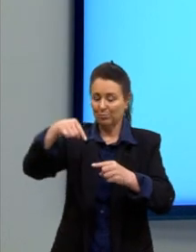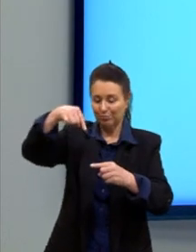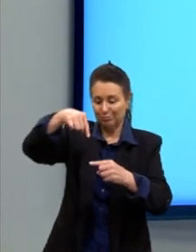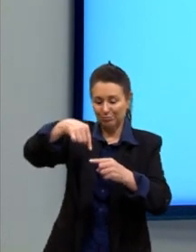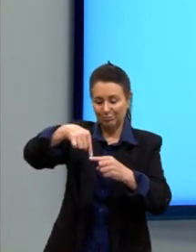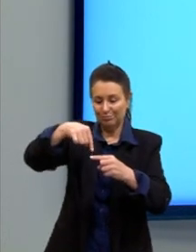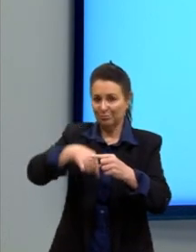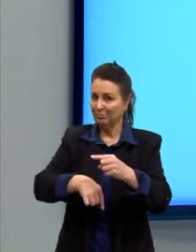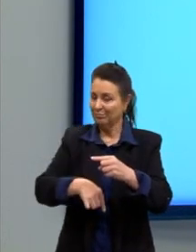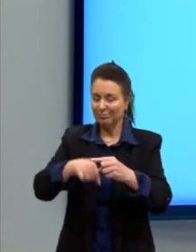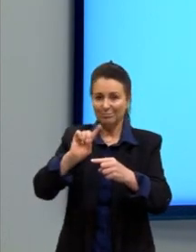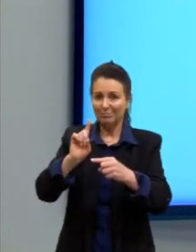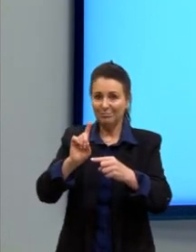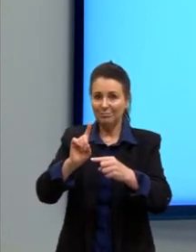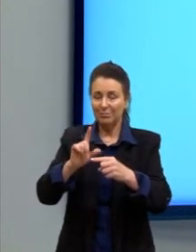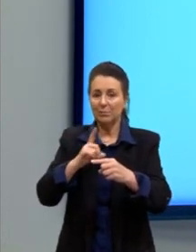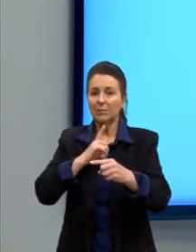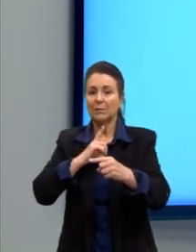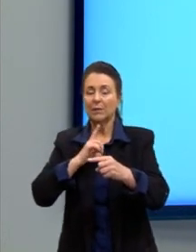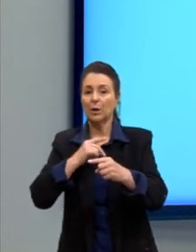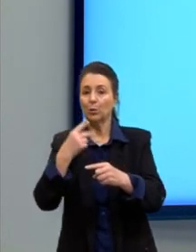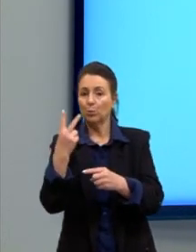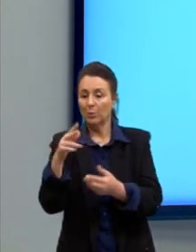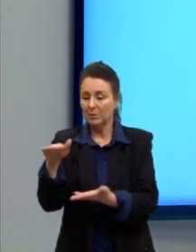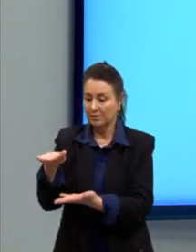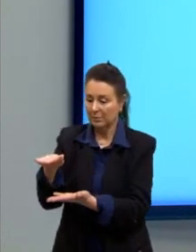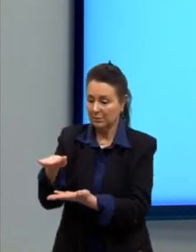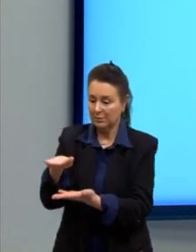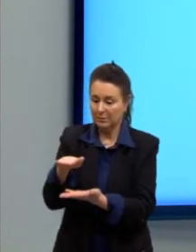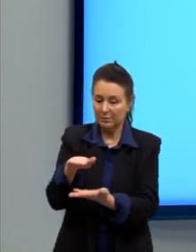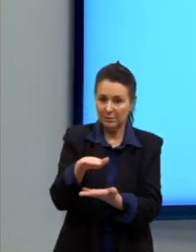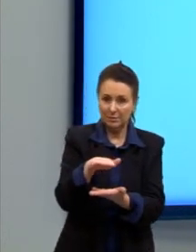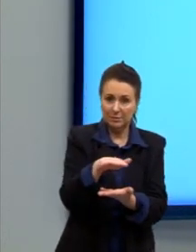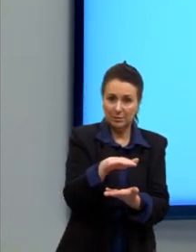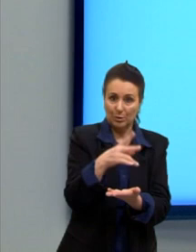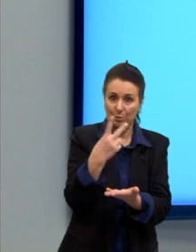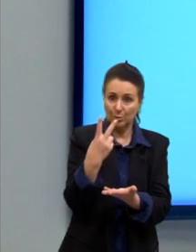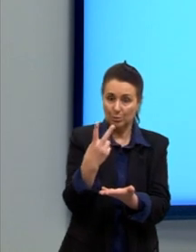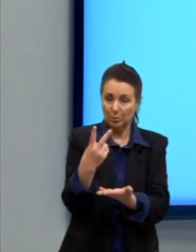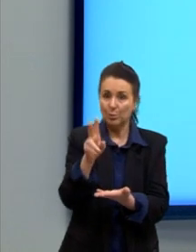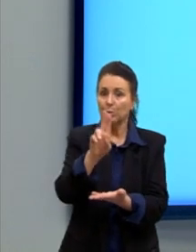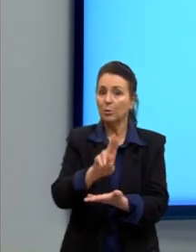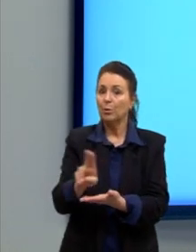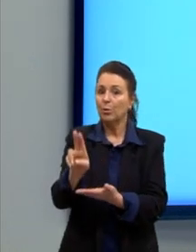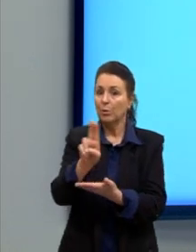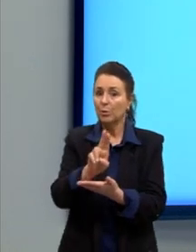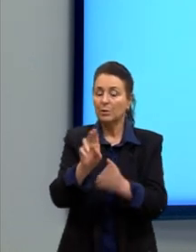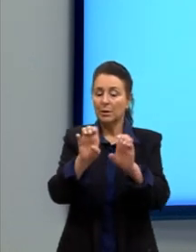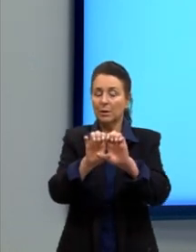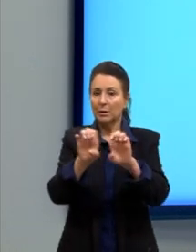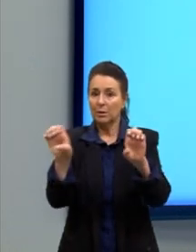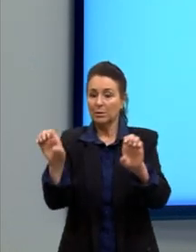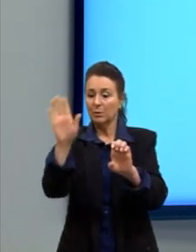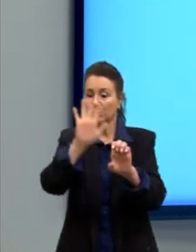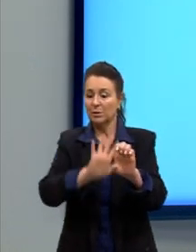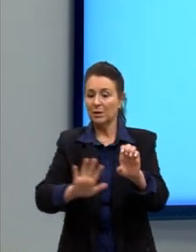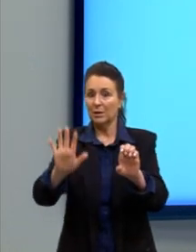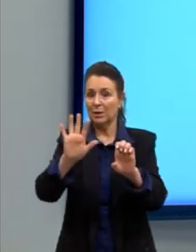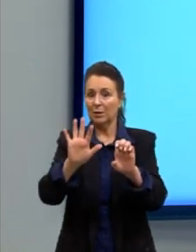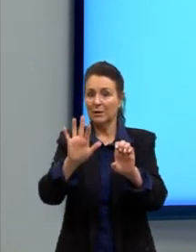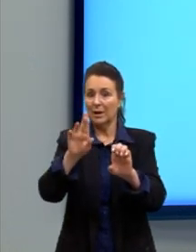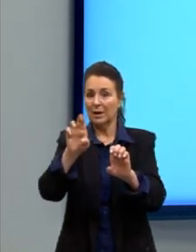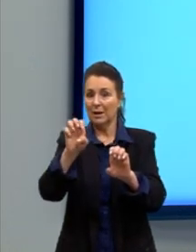cruzam. Quando nós temos, então, duas retas paralelas, nós vamos utilizar a equação geral da reta.